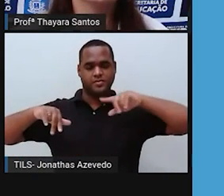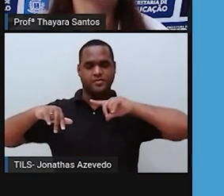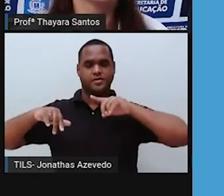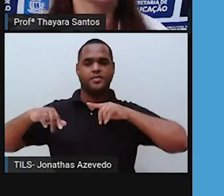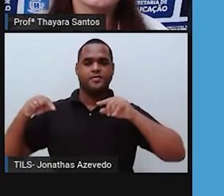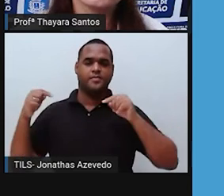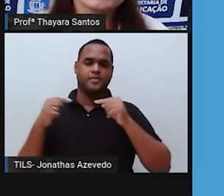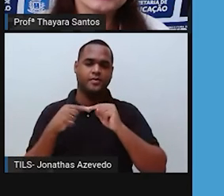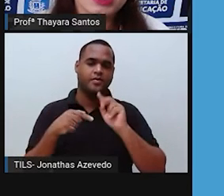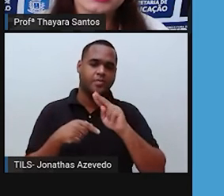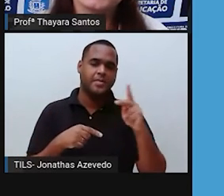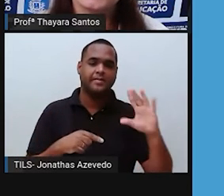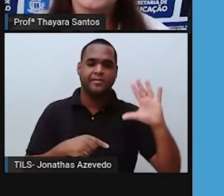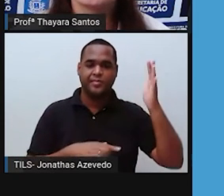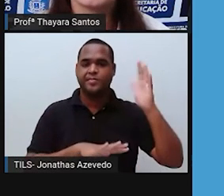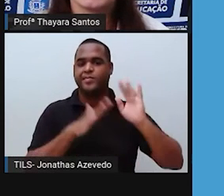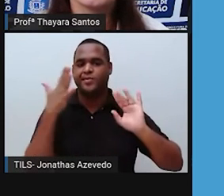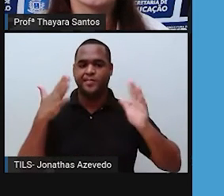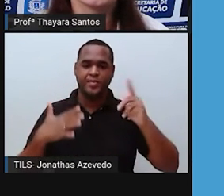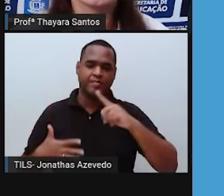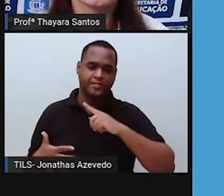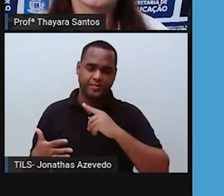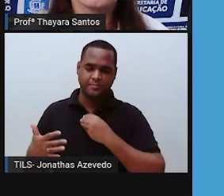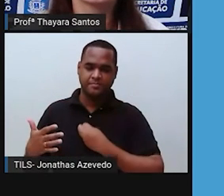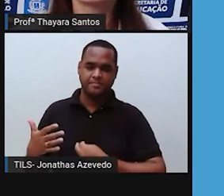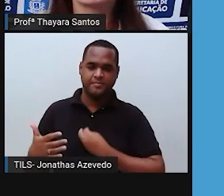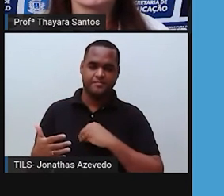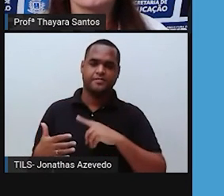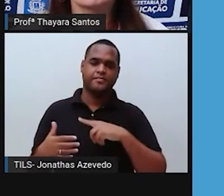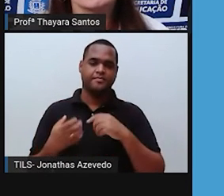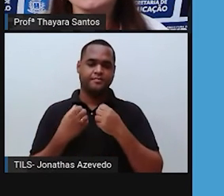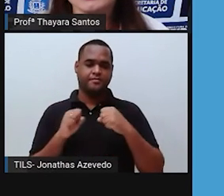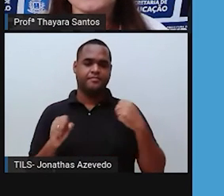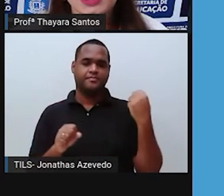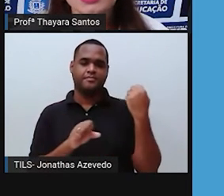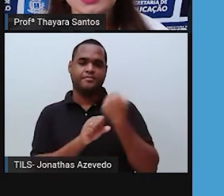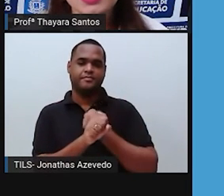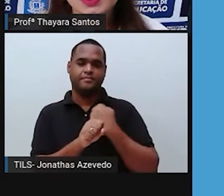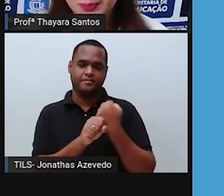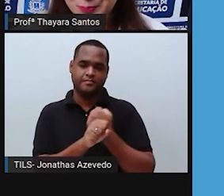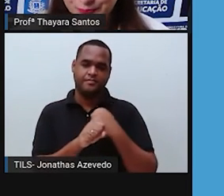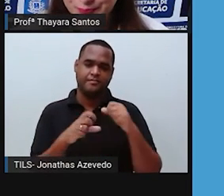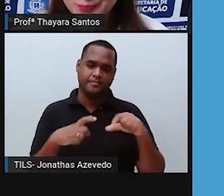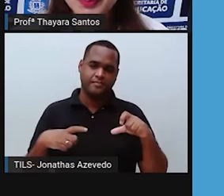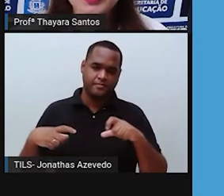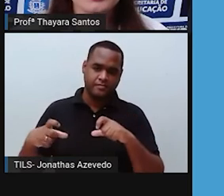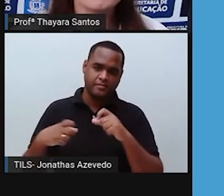bioma vem sendo devastado para a construção desses espaços.